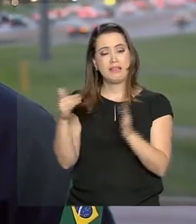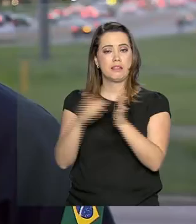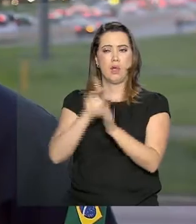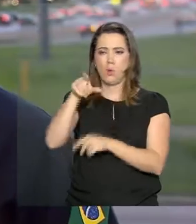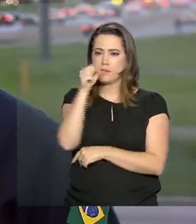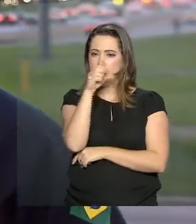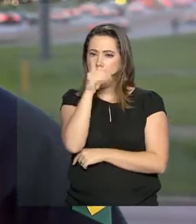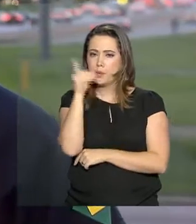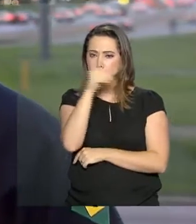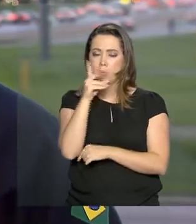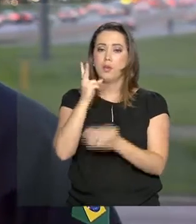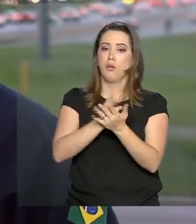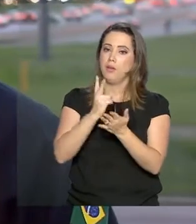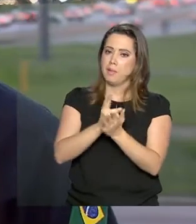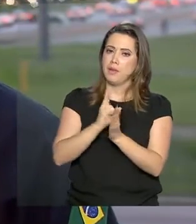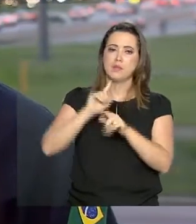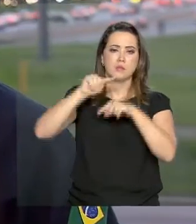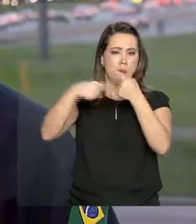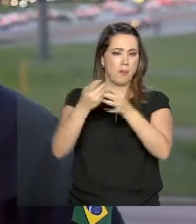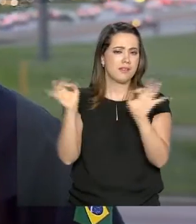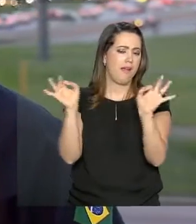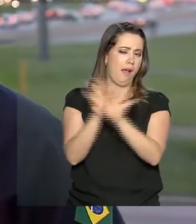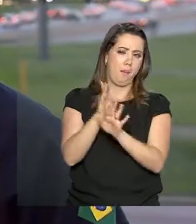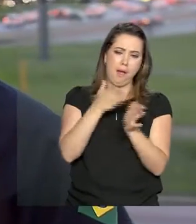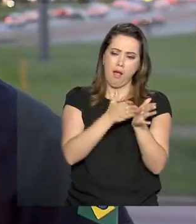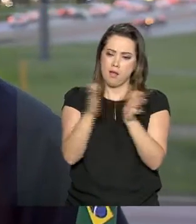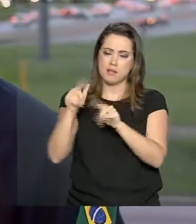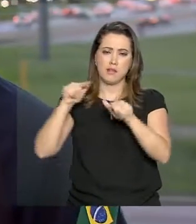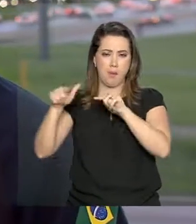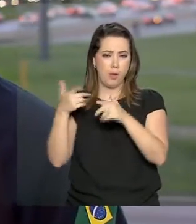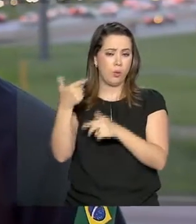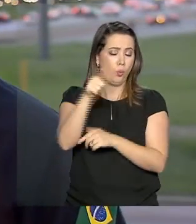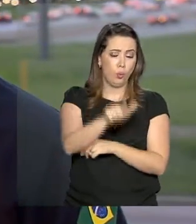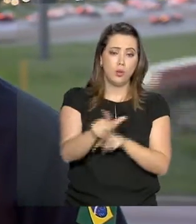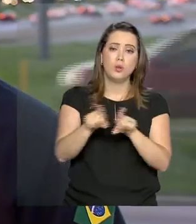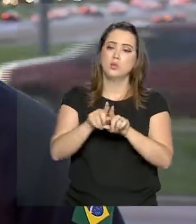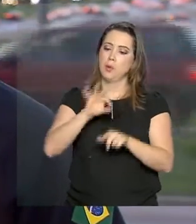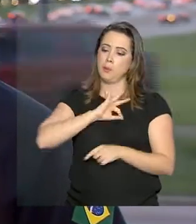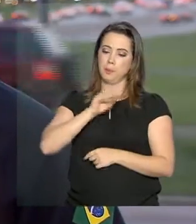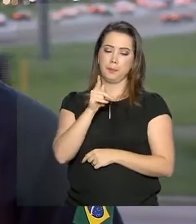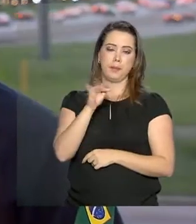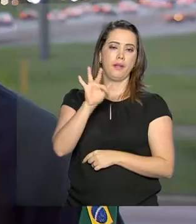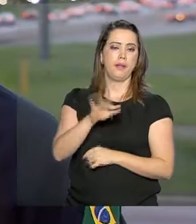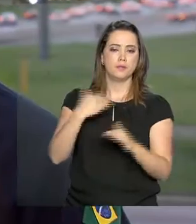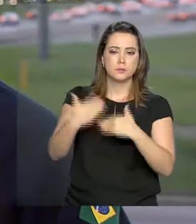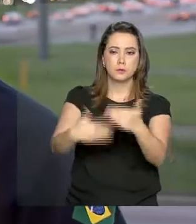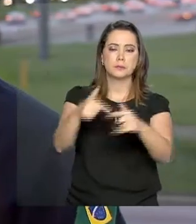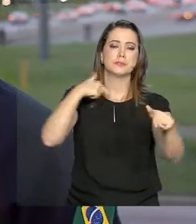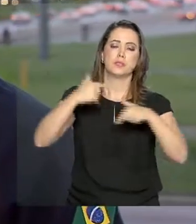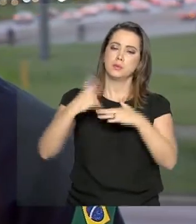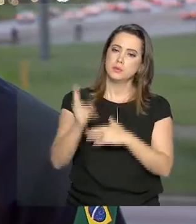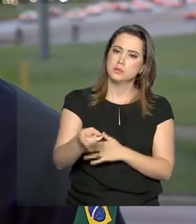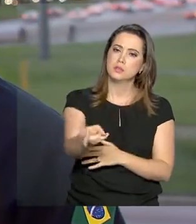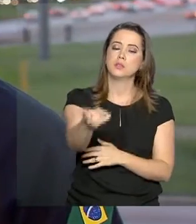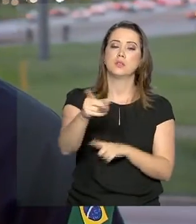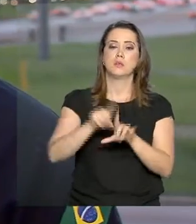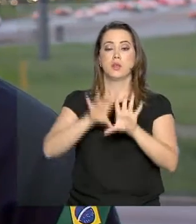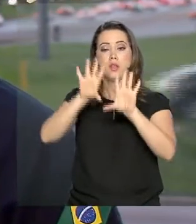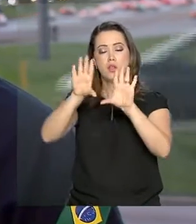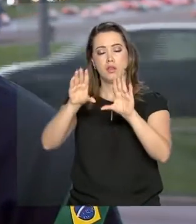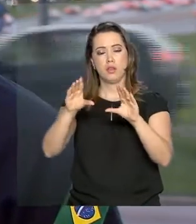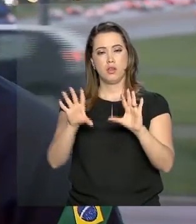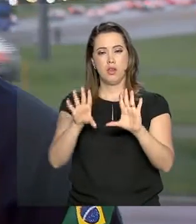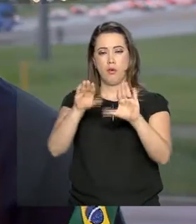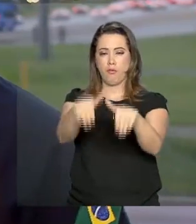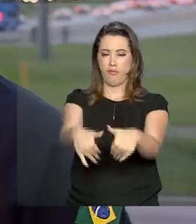não acabou. E mesmo após o final da Operação Rodovida, a PRF continuará trabalhando para que a gente tenha, e ao final do ano, uma redução